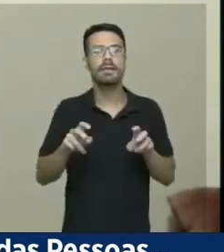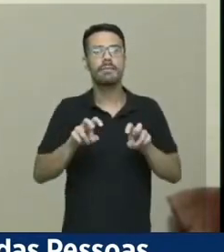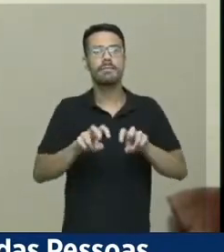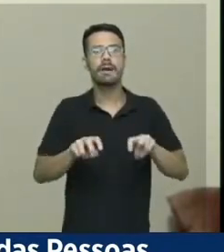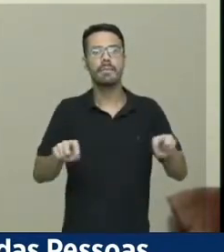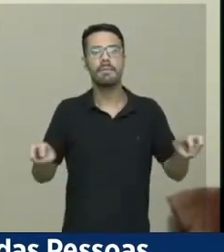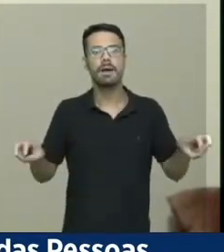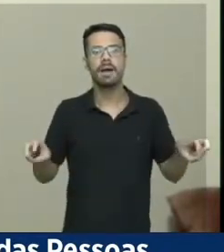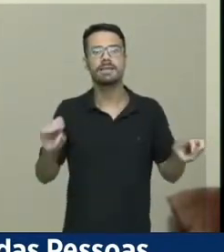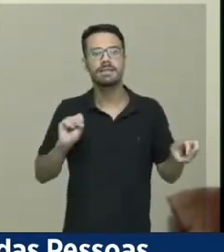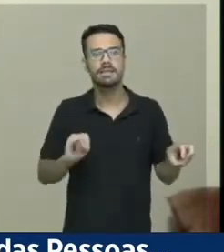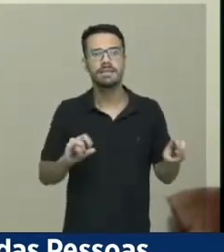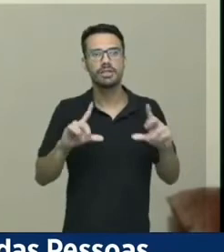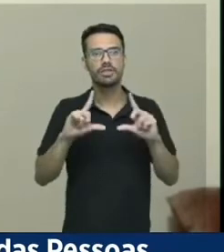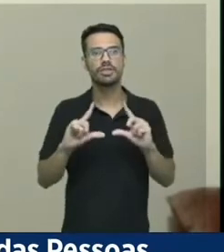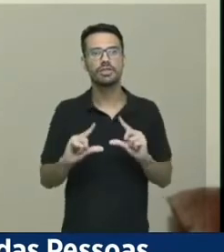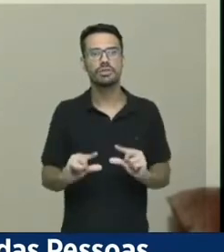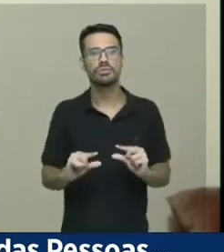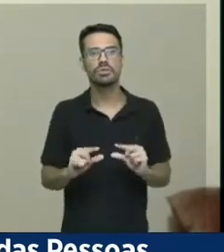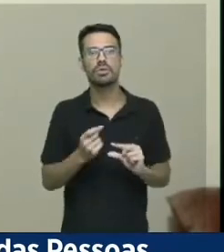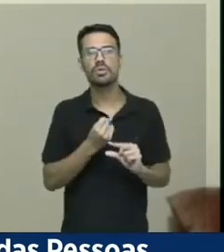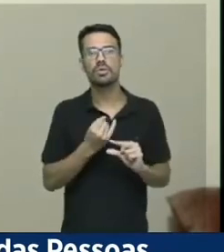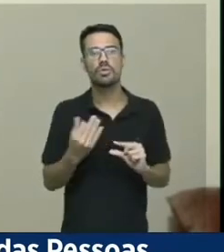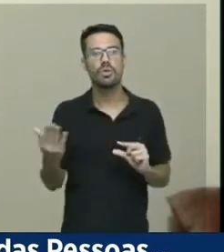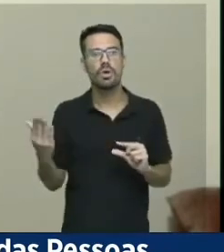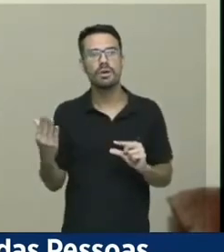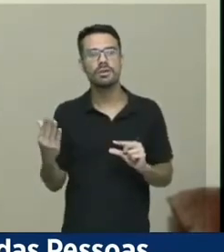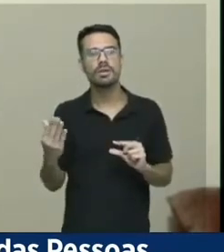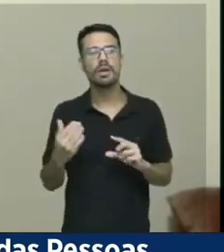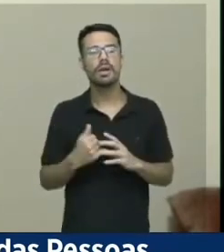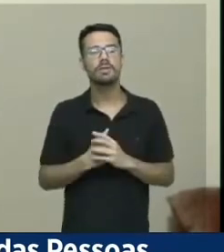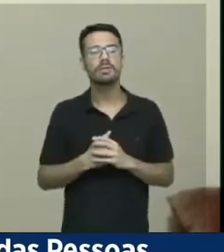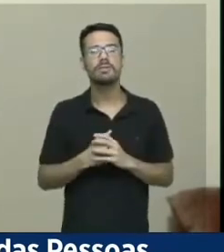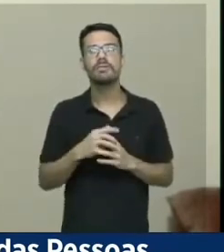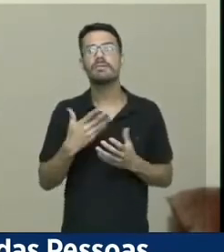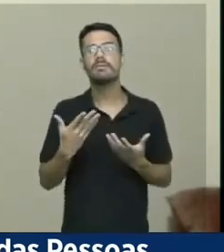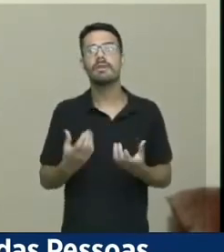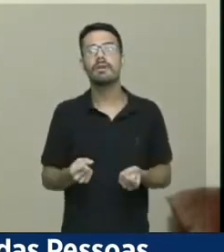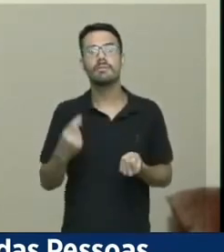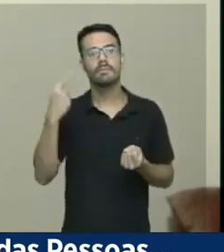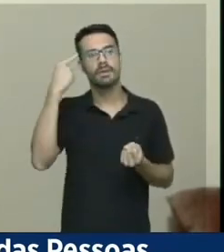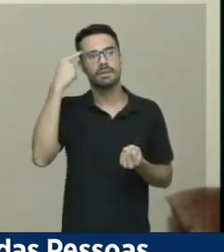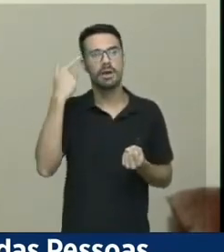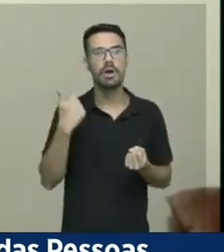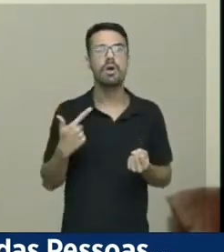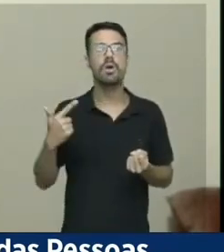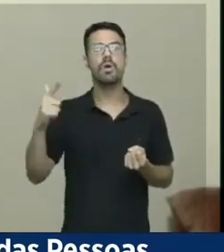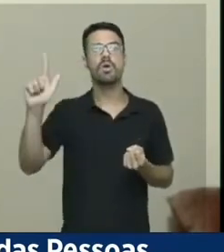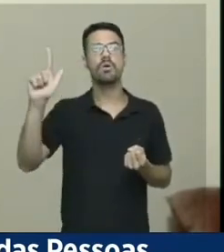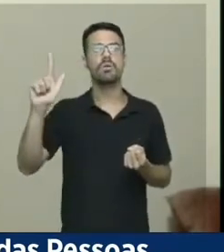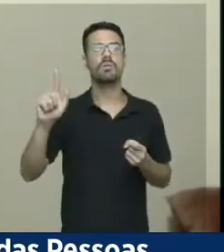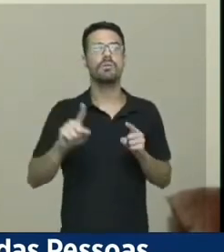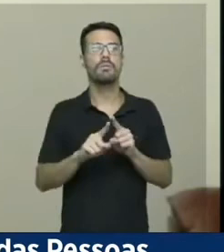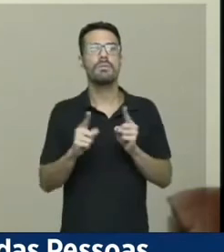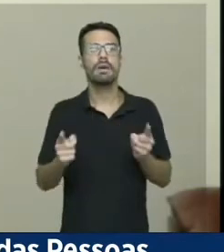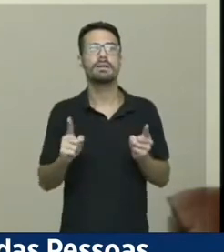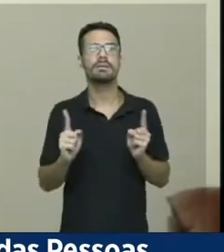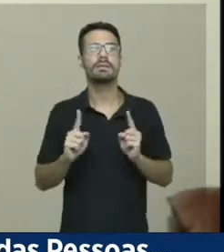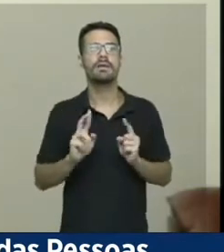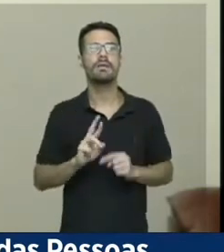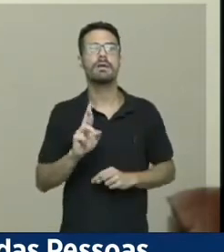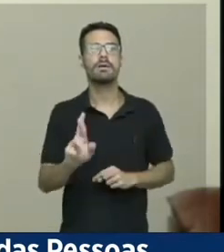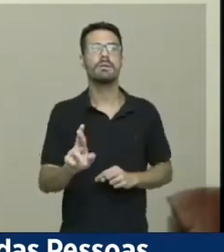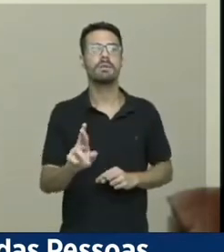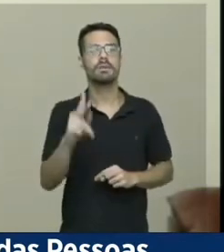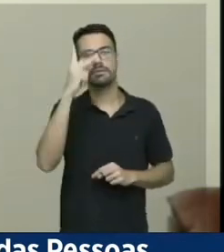retroceder, se é para diminuir a quantidade de conselheiros, vamos pensar em outros atores aí, mas não de representação de pessoas com